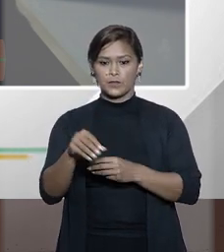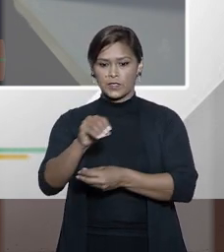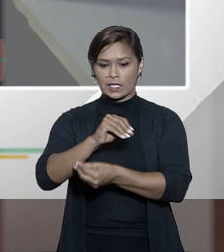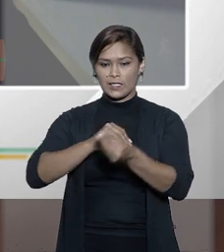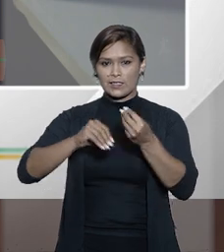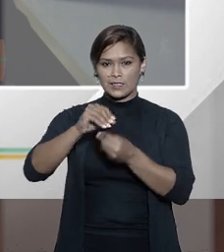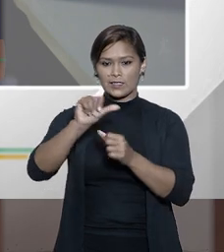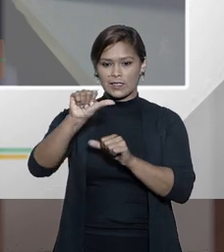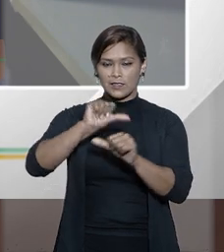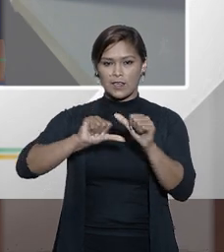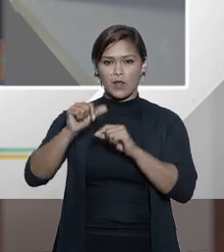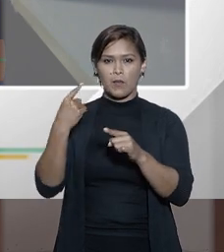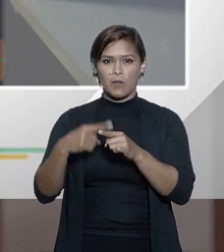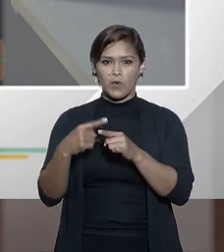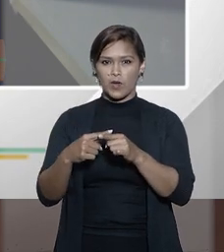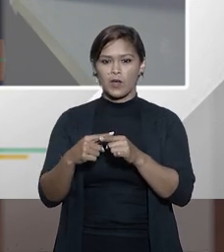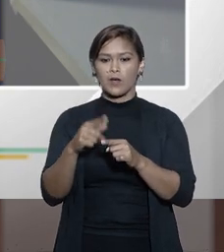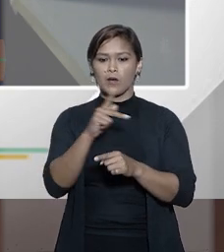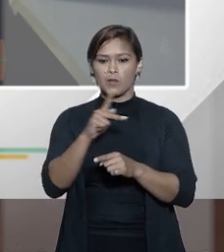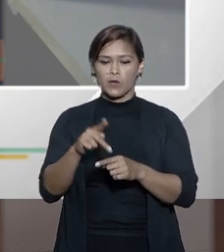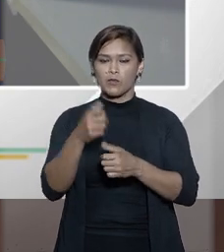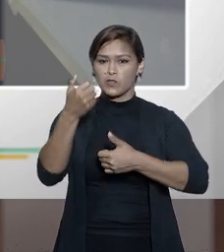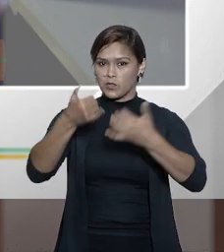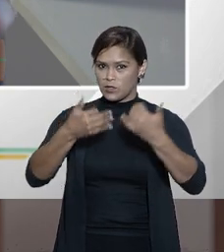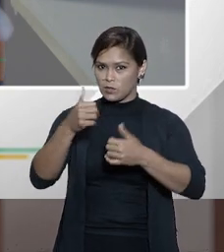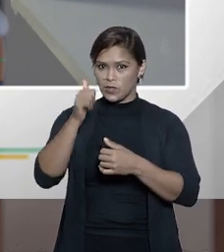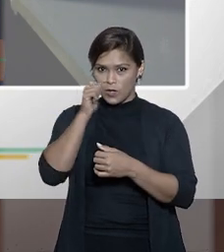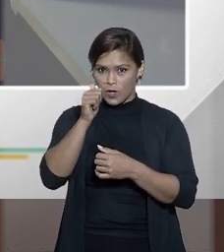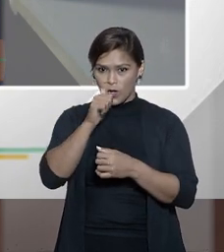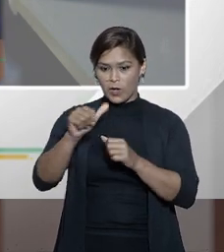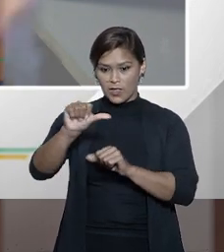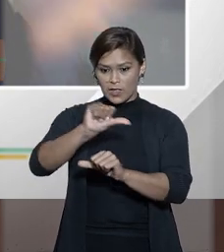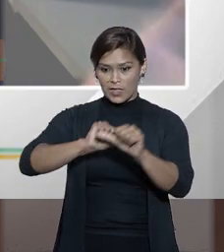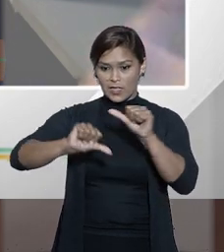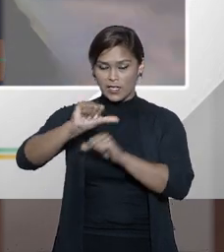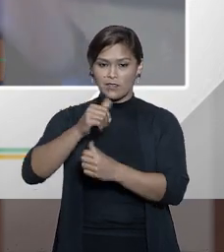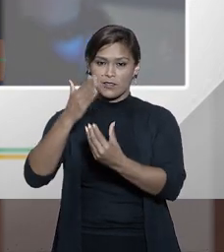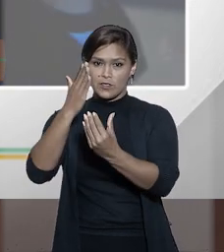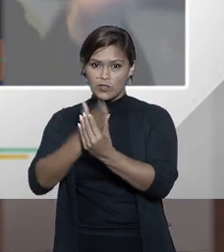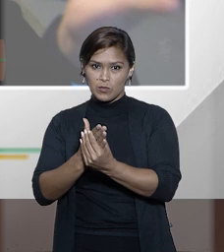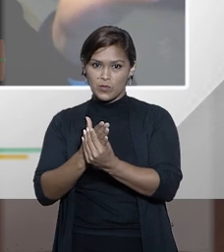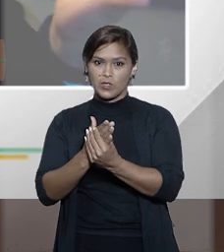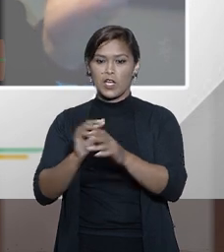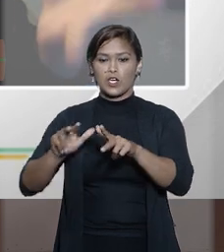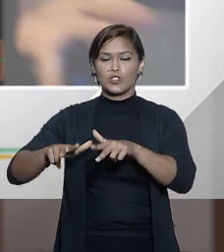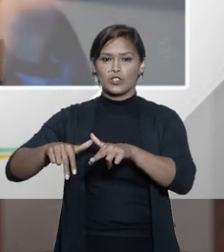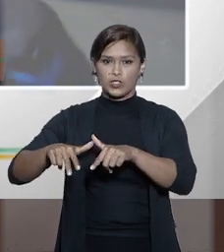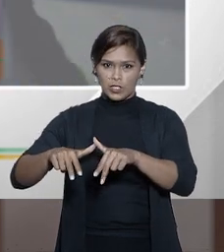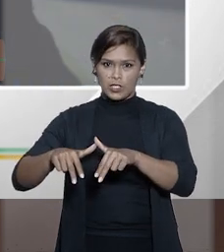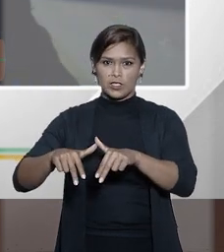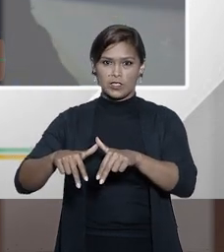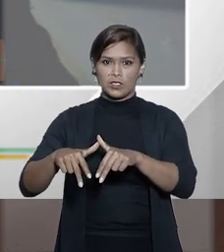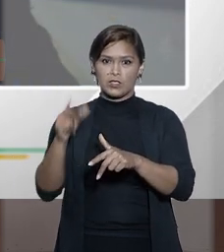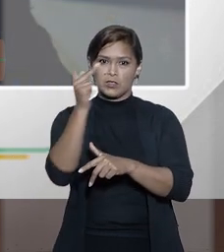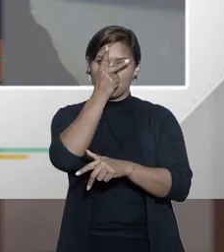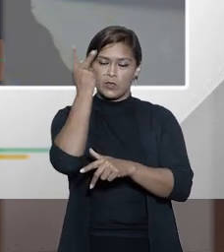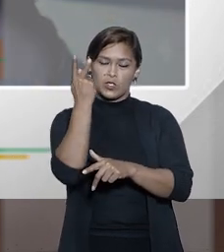transferência exatamente porque como a professora Maria Rosa bem disse transferência de processos como um gênero